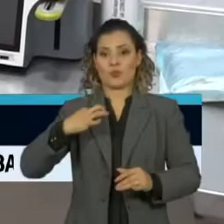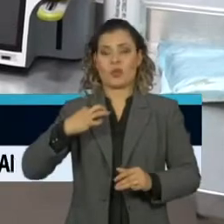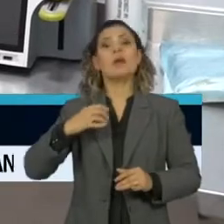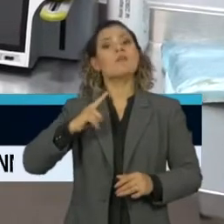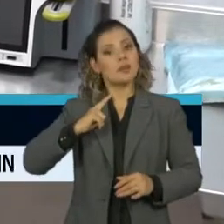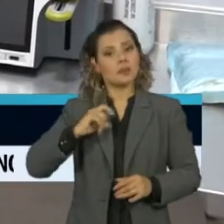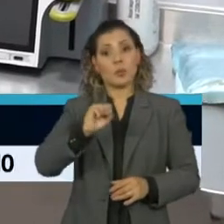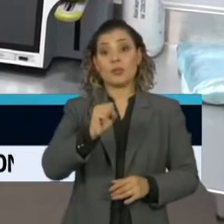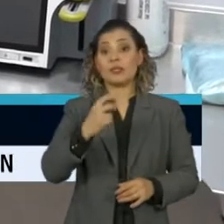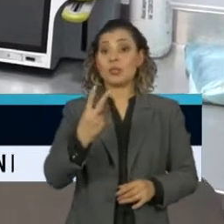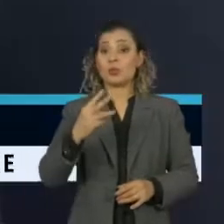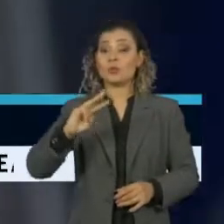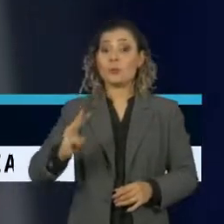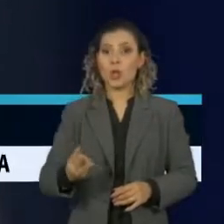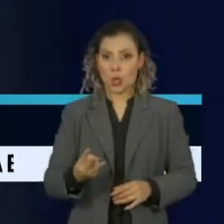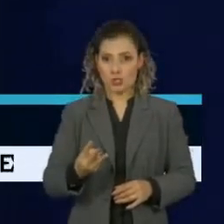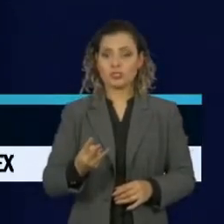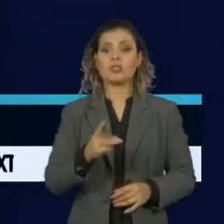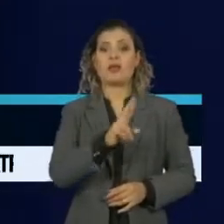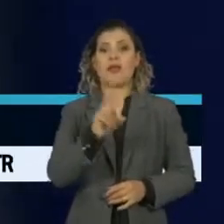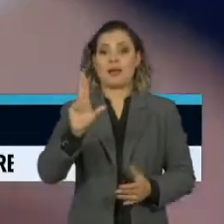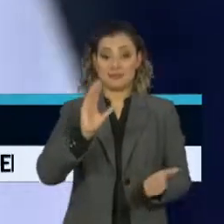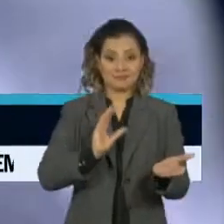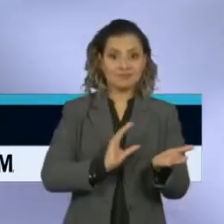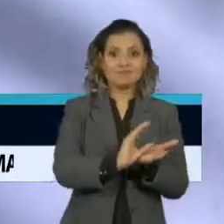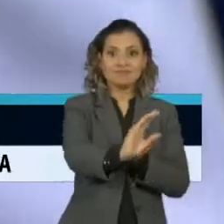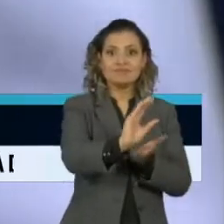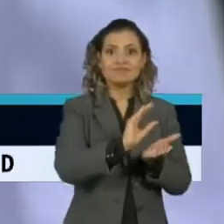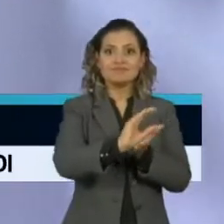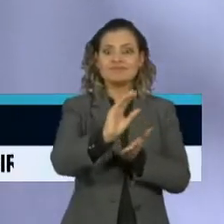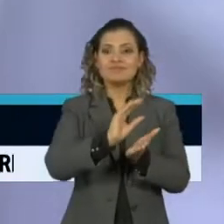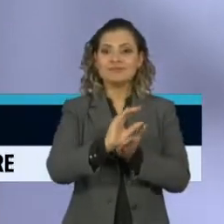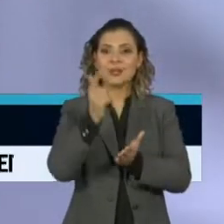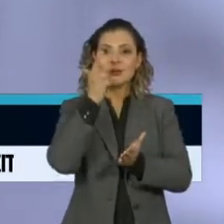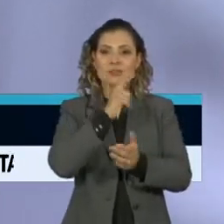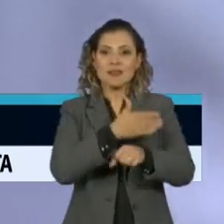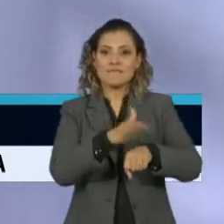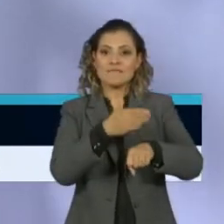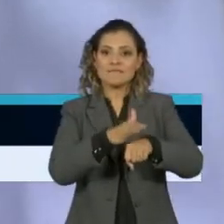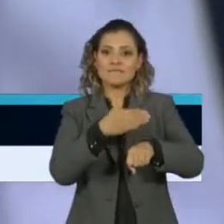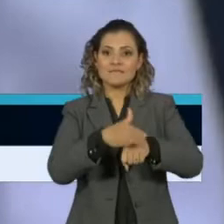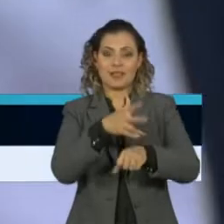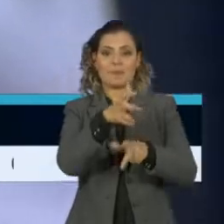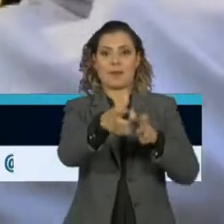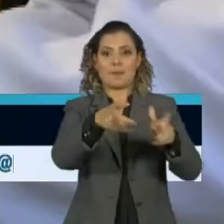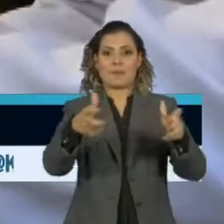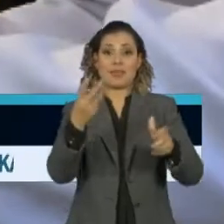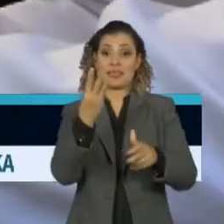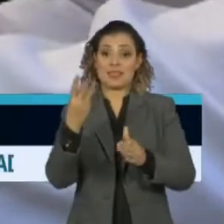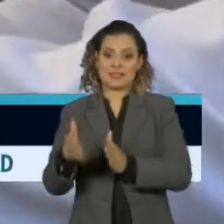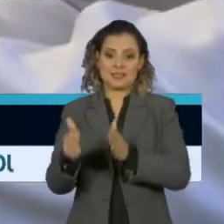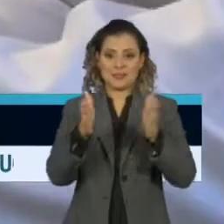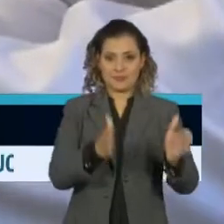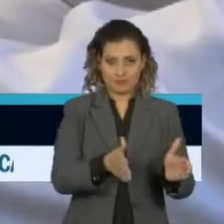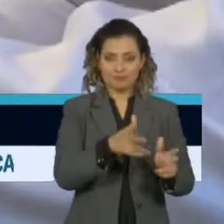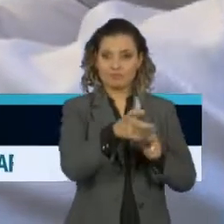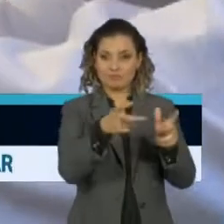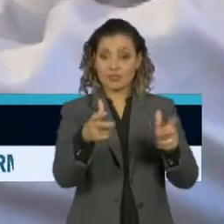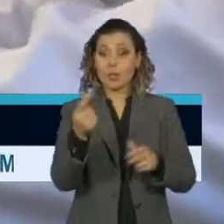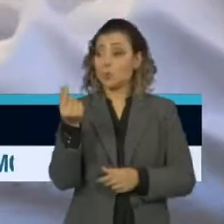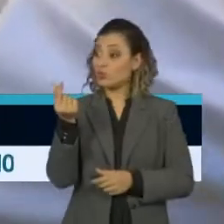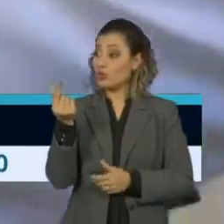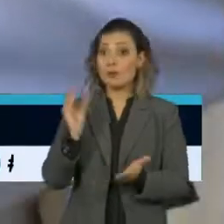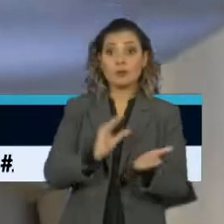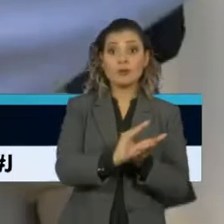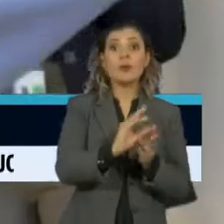receber 82 milhões e meio de reais para serem aplicados nos ensaios clínicos da fase 3. Os recursos são fruto